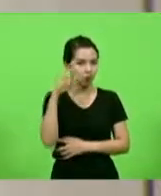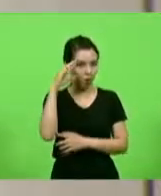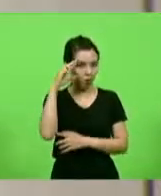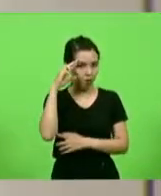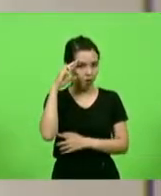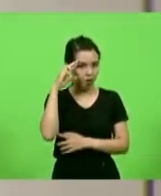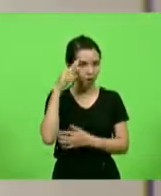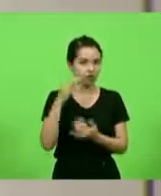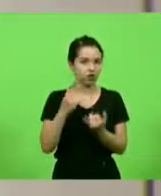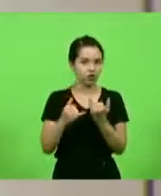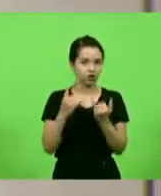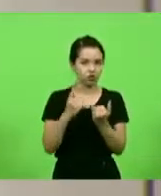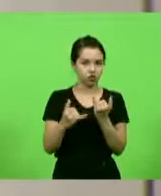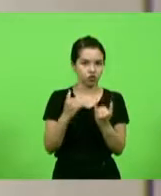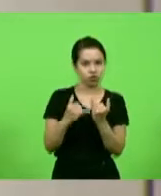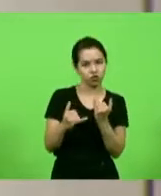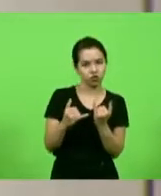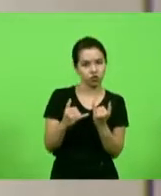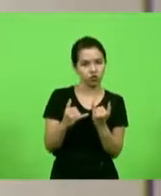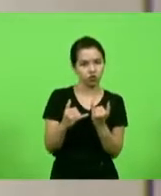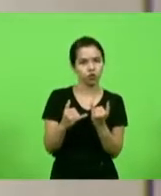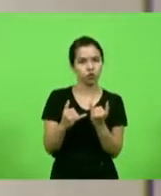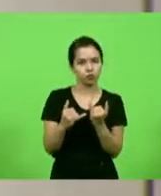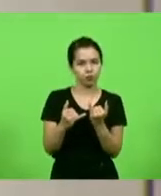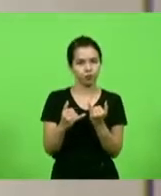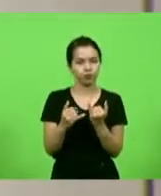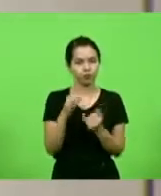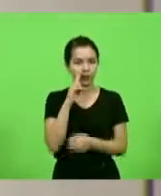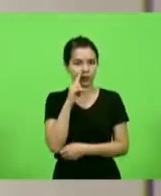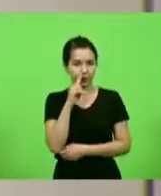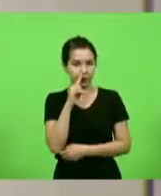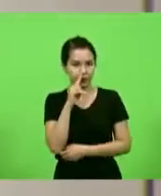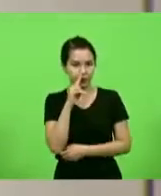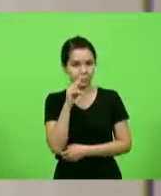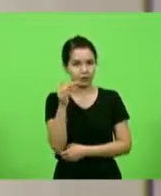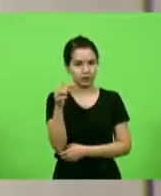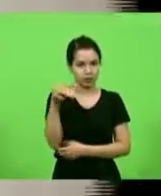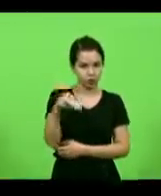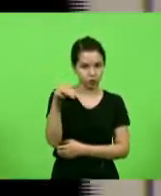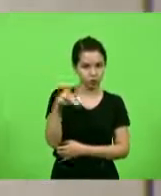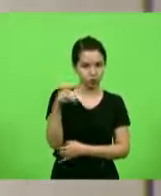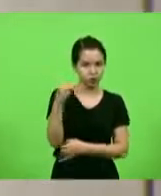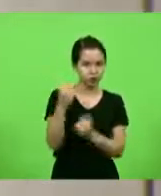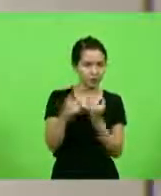vai dividir, deputado Ivan, meio a meio, sete minutos e meio para cada deputado.